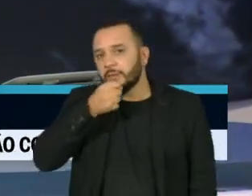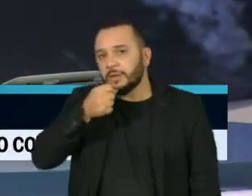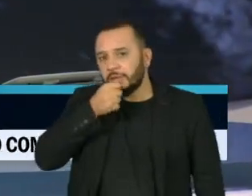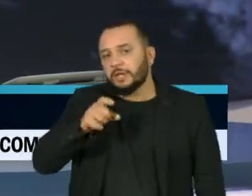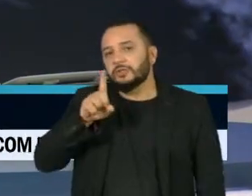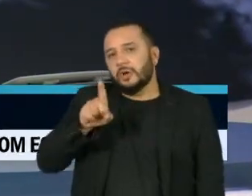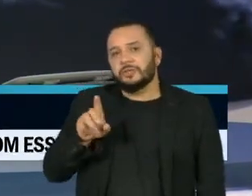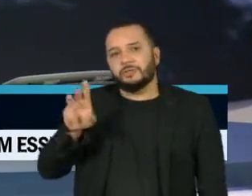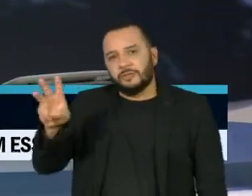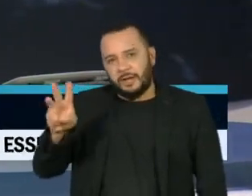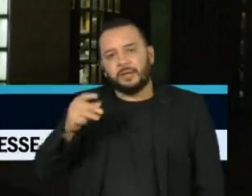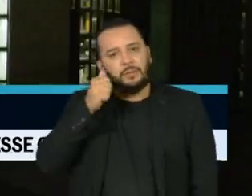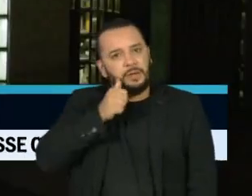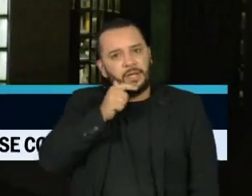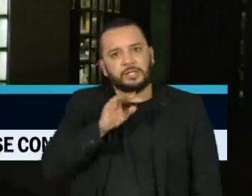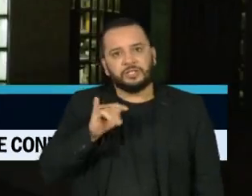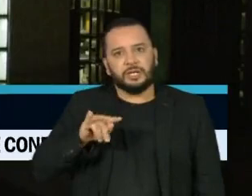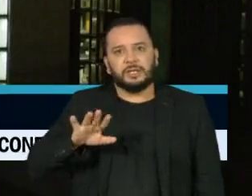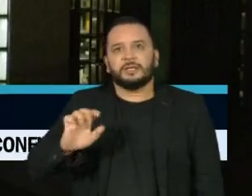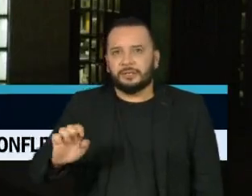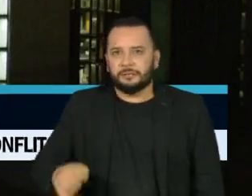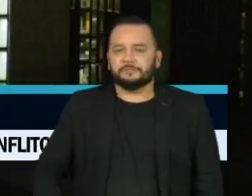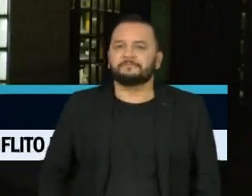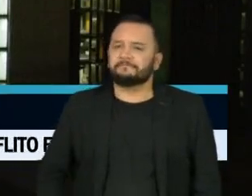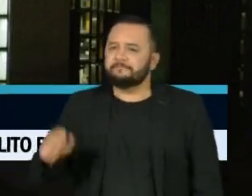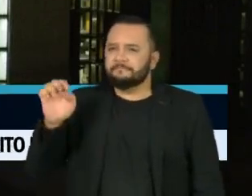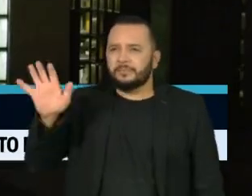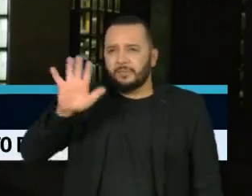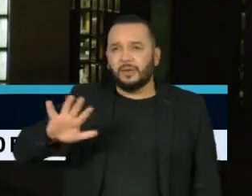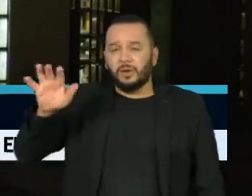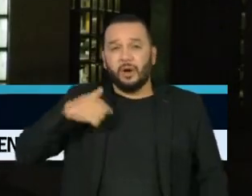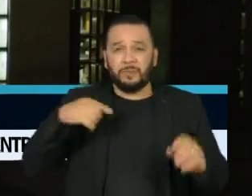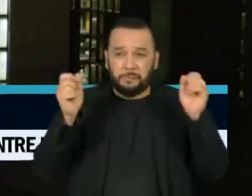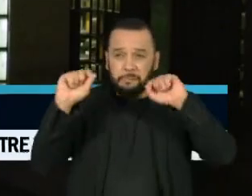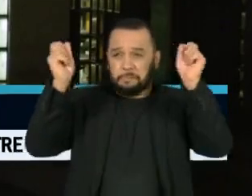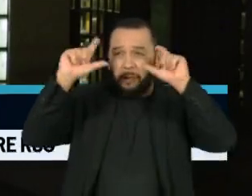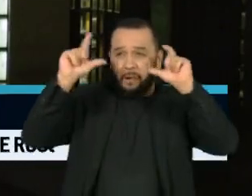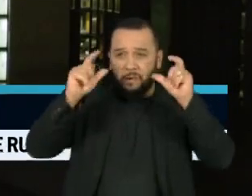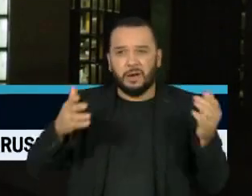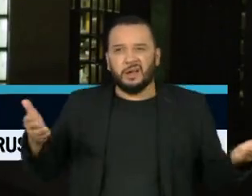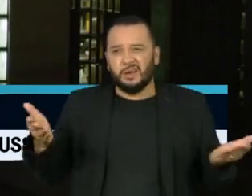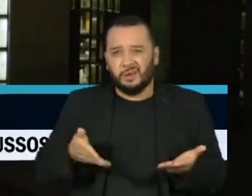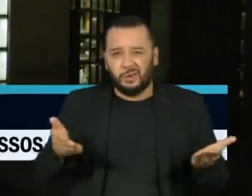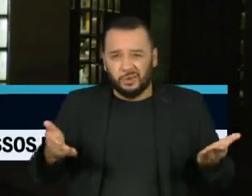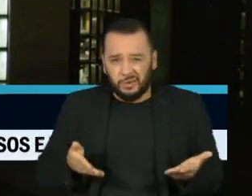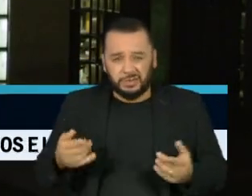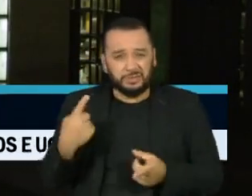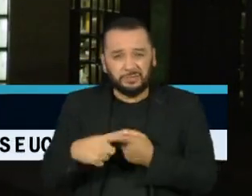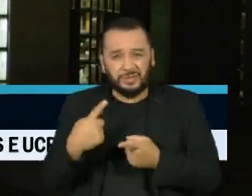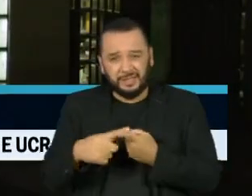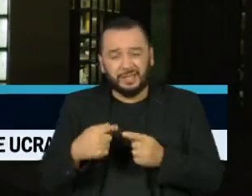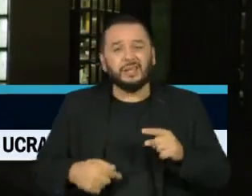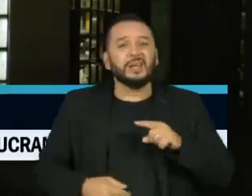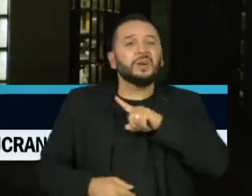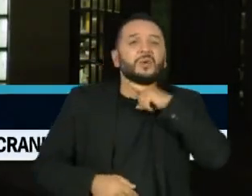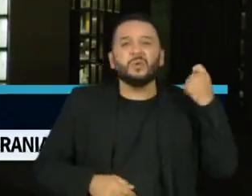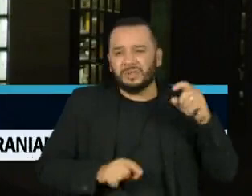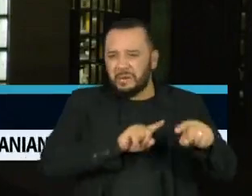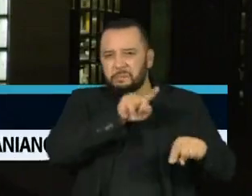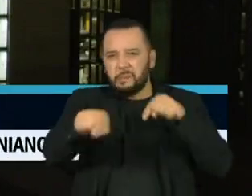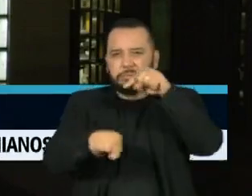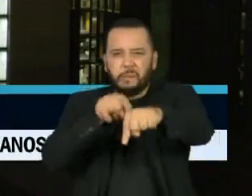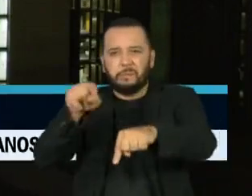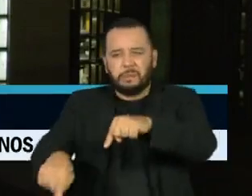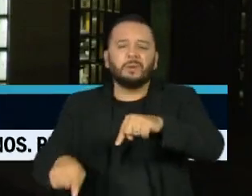Welle, nossa parceira na Alemanha. A Europa acordou com um pesadelo hoje diante da notícia do ataque da Rússia contra a